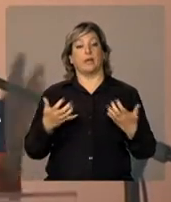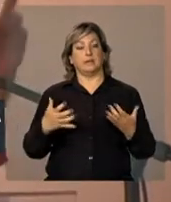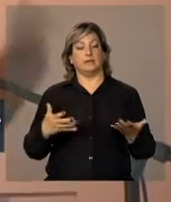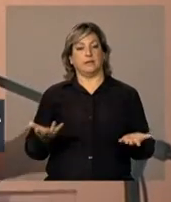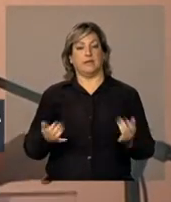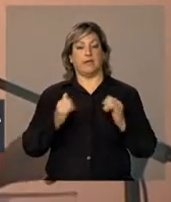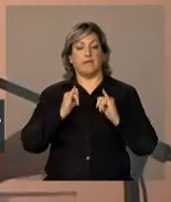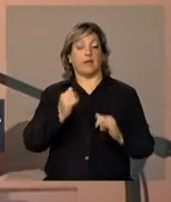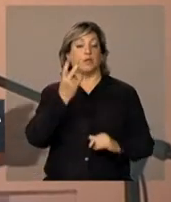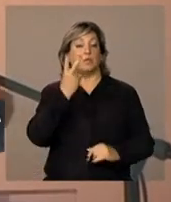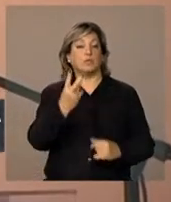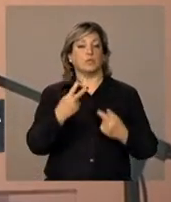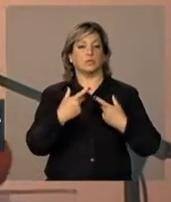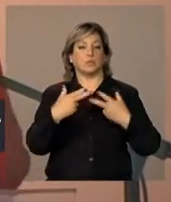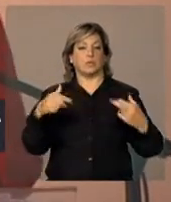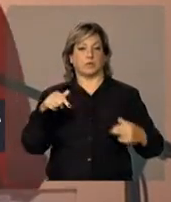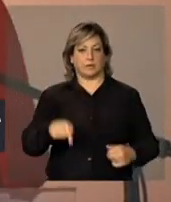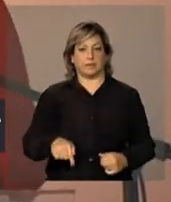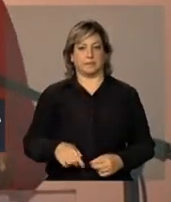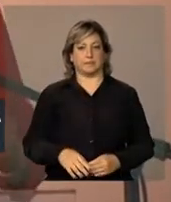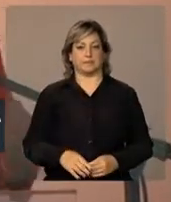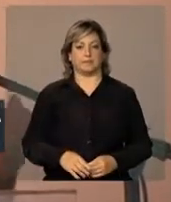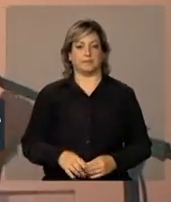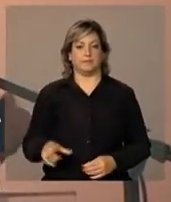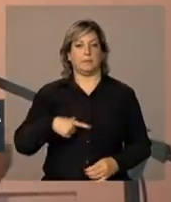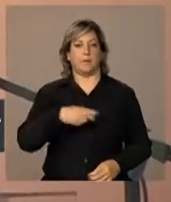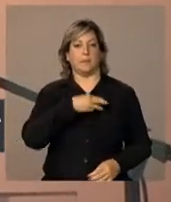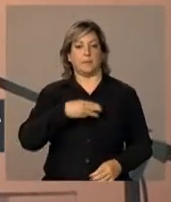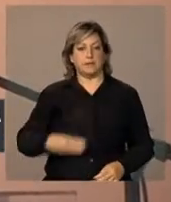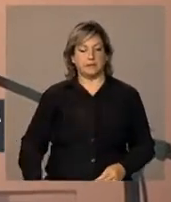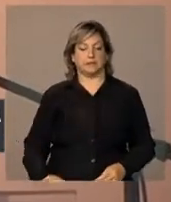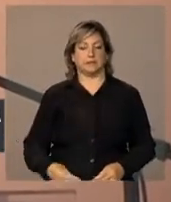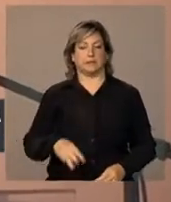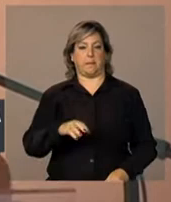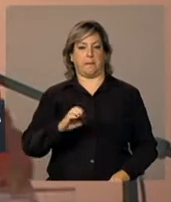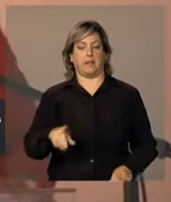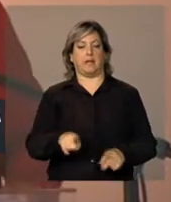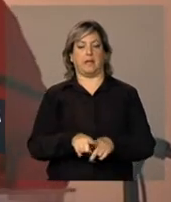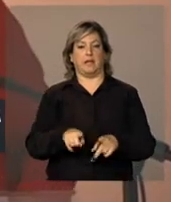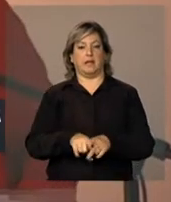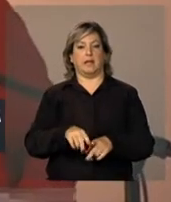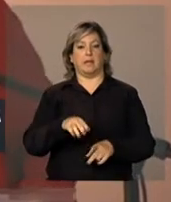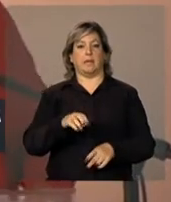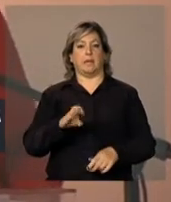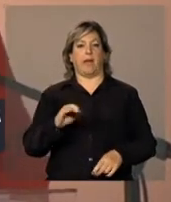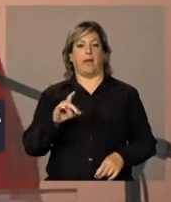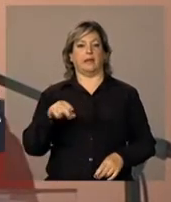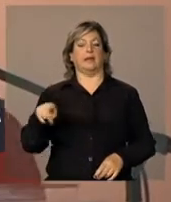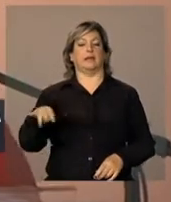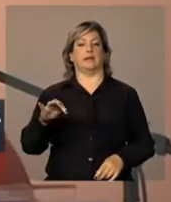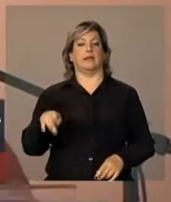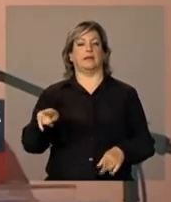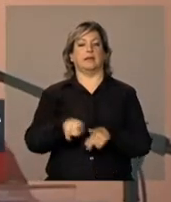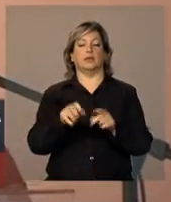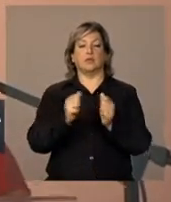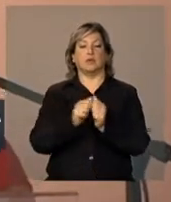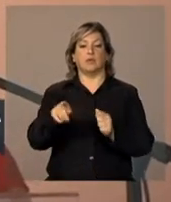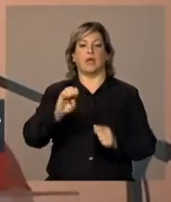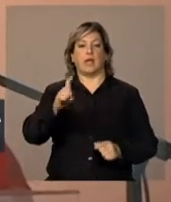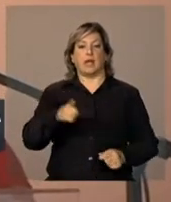de duas coisas aqui que o ministro da Educação Mercadante, junto com o ex-ministro da Educação,